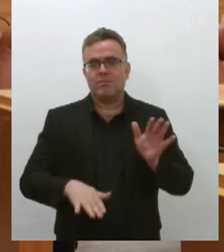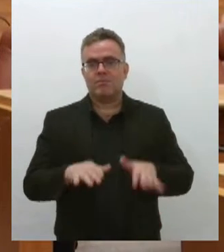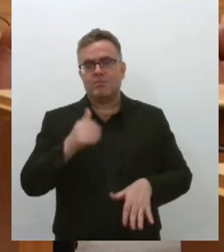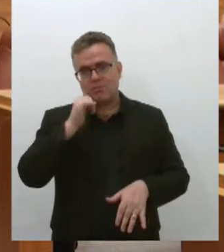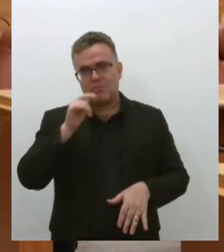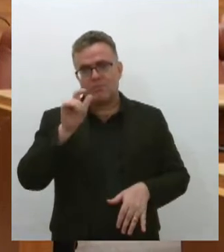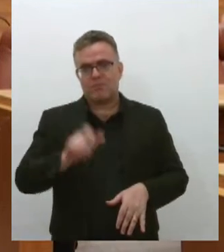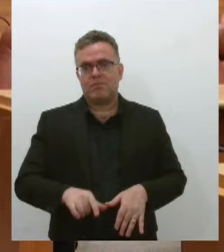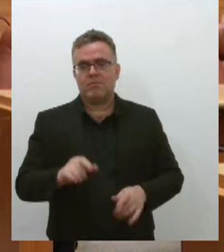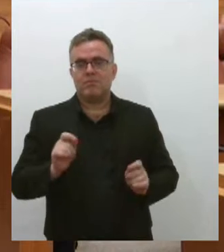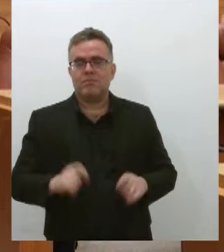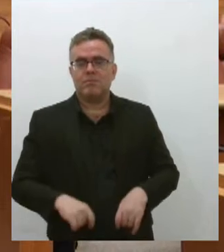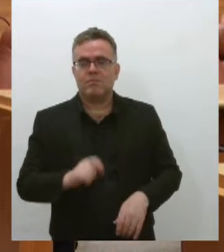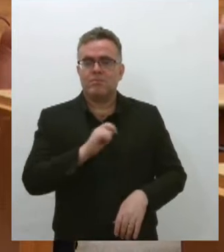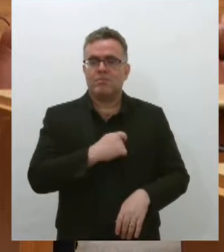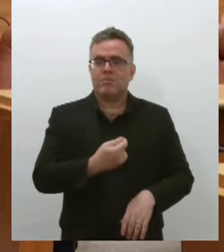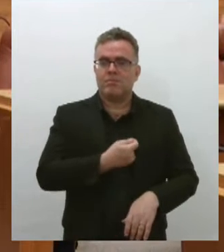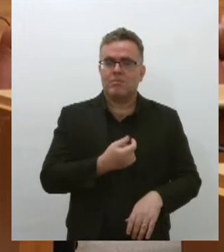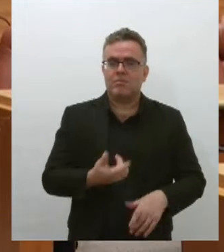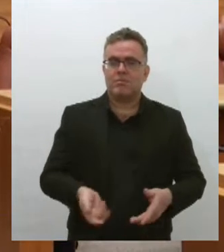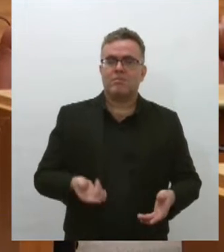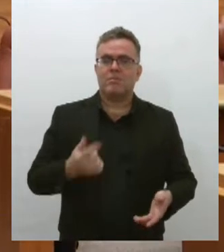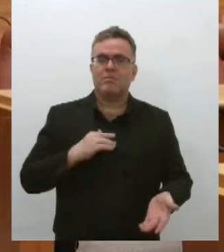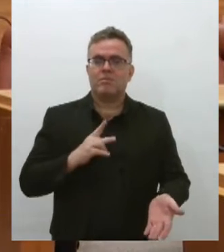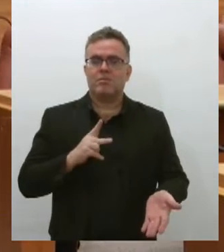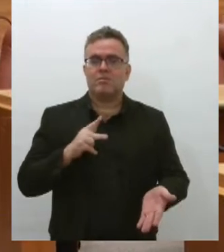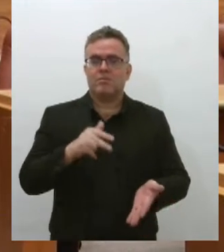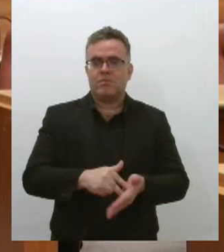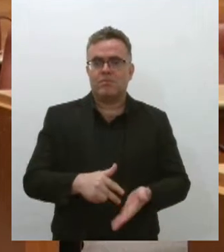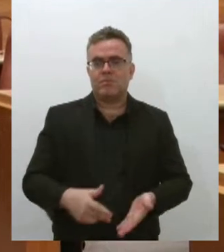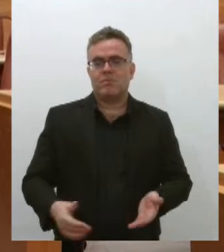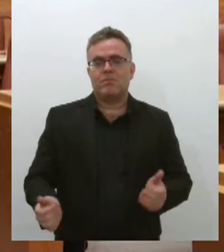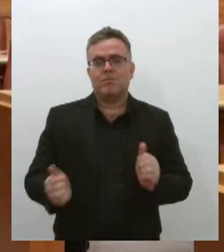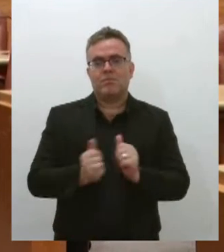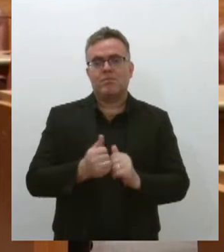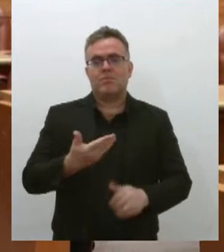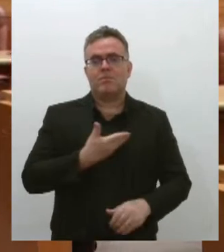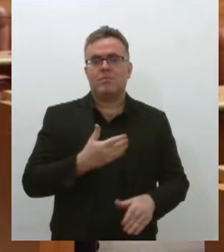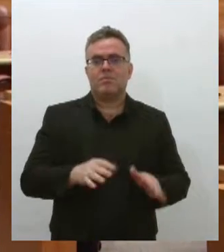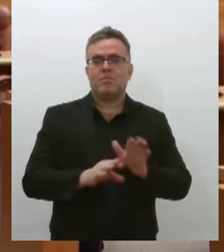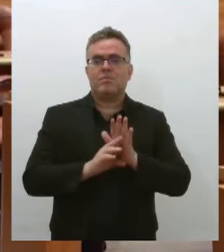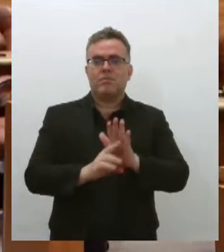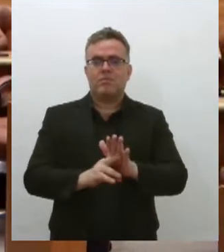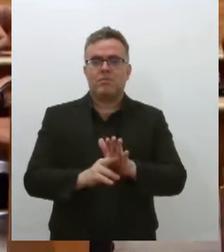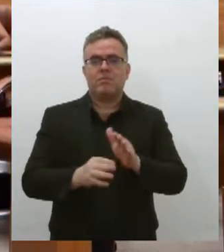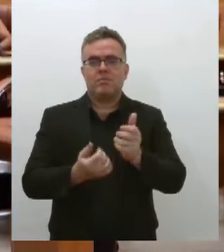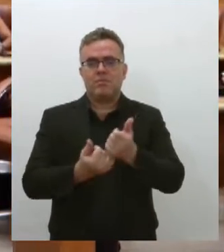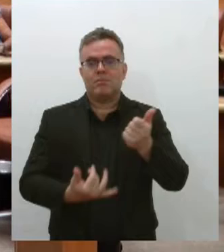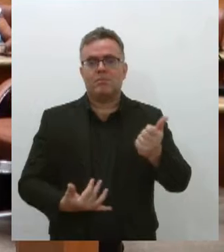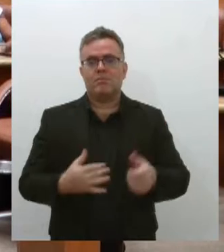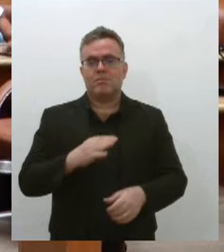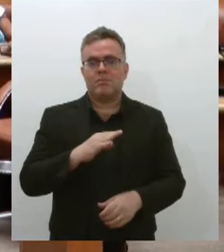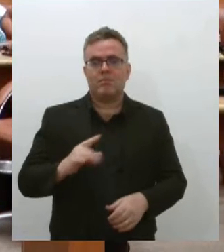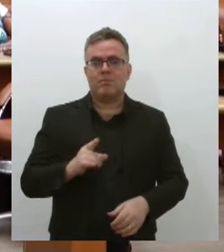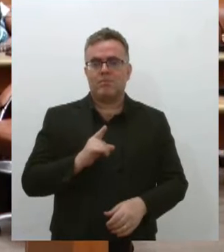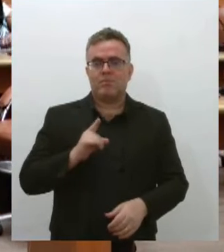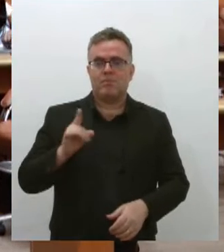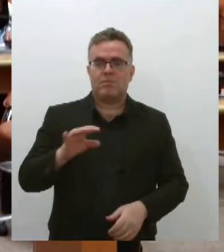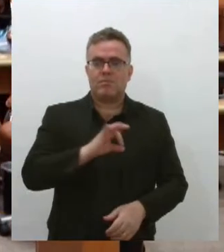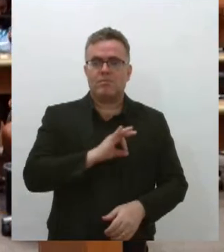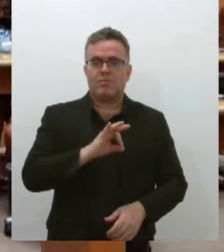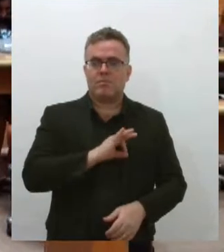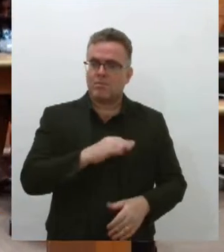também delegada. Estou aqui não só como colega, mas também representando a chefia da polícia, a coordenação a qual pertence